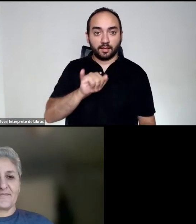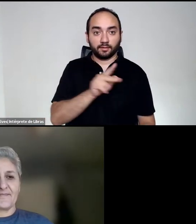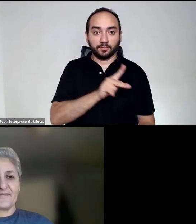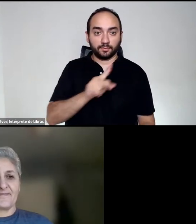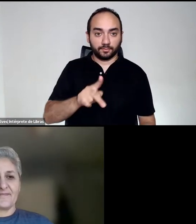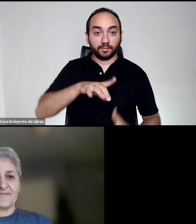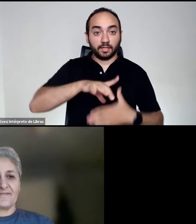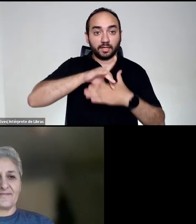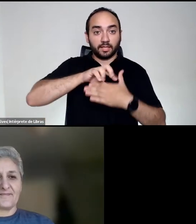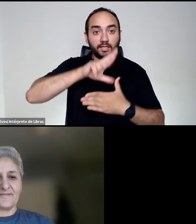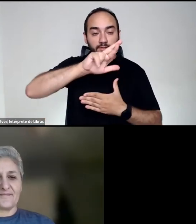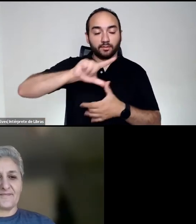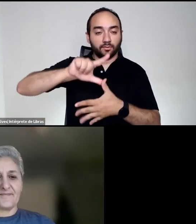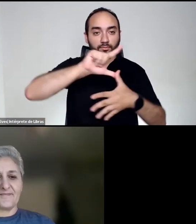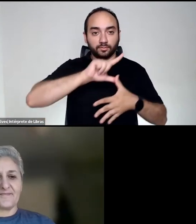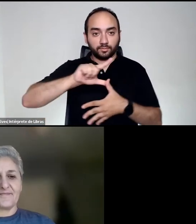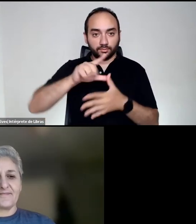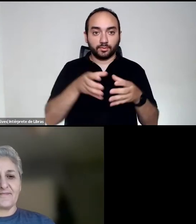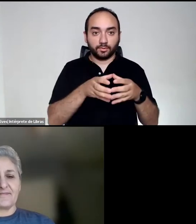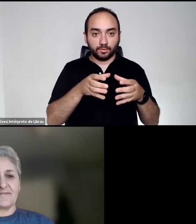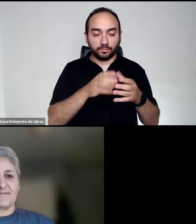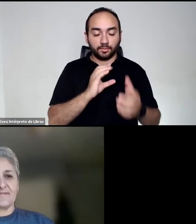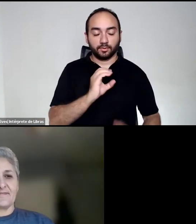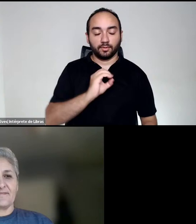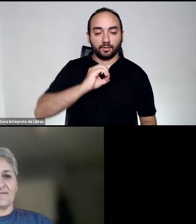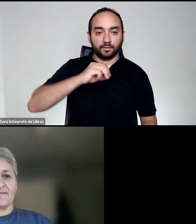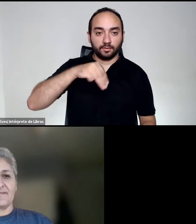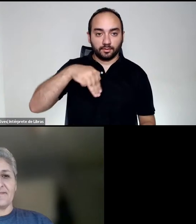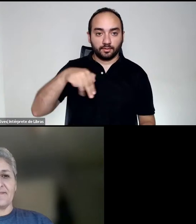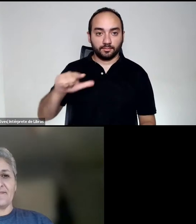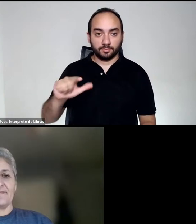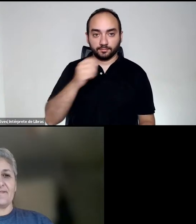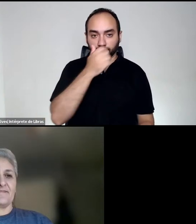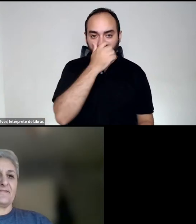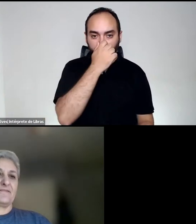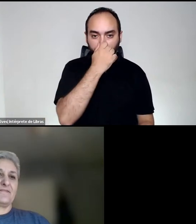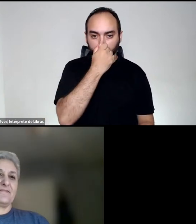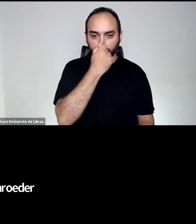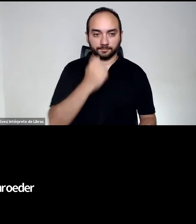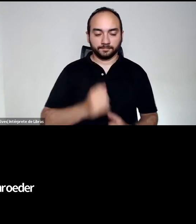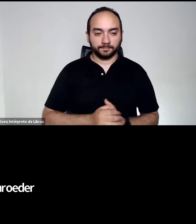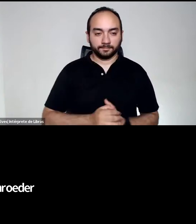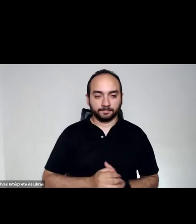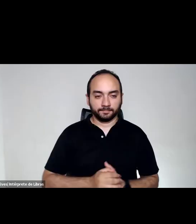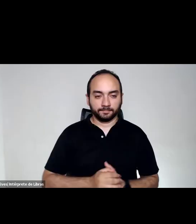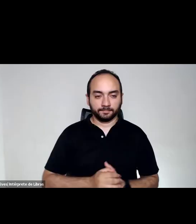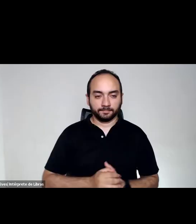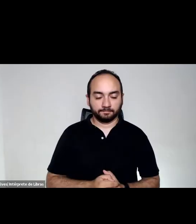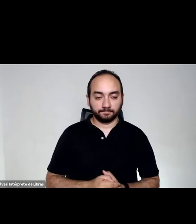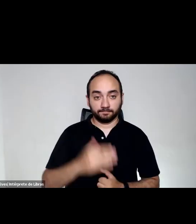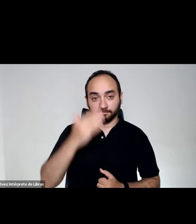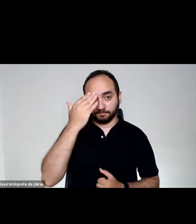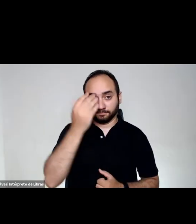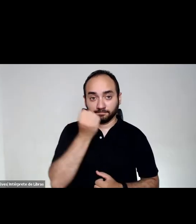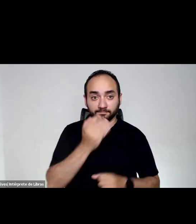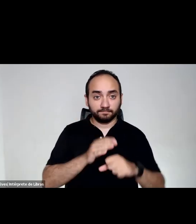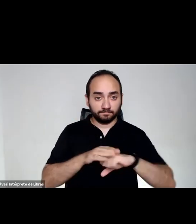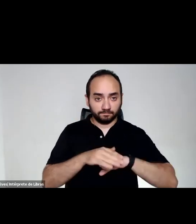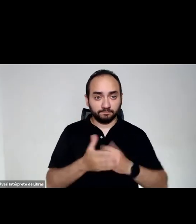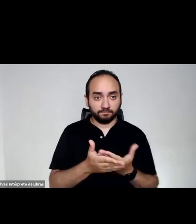líder do grupo latino-americano da Organização Mundial do Lazio. Muito obrigada. Boa tarde.